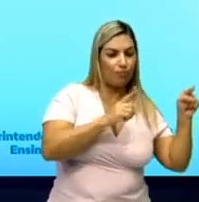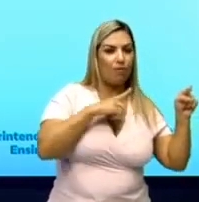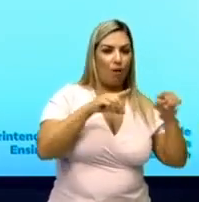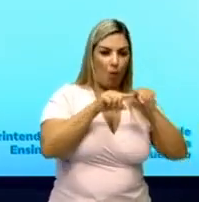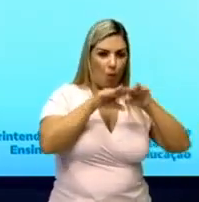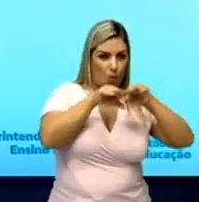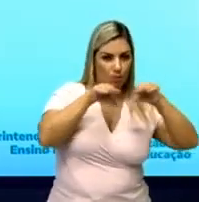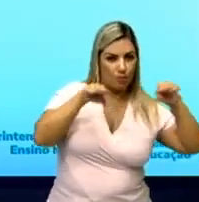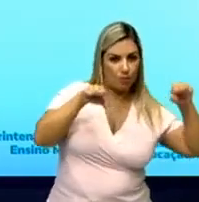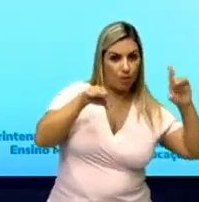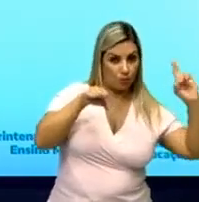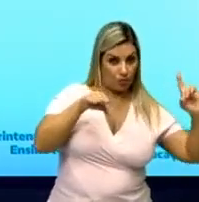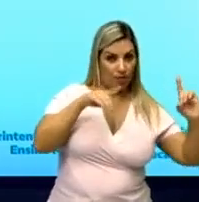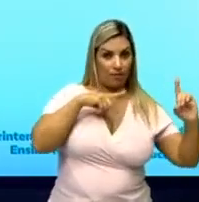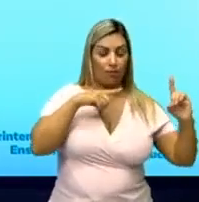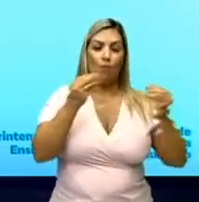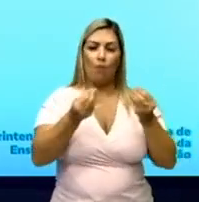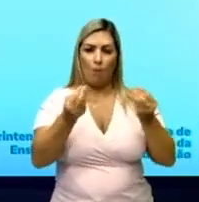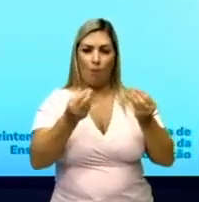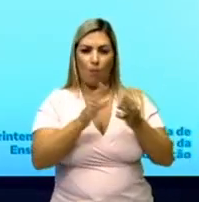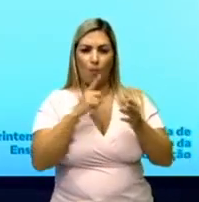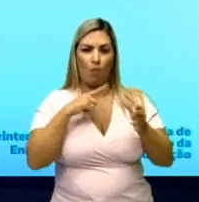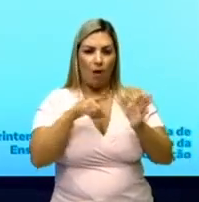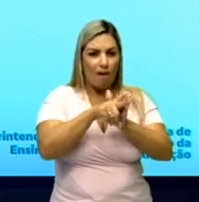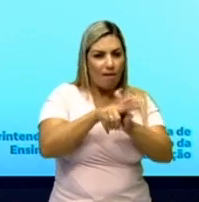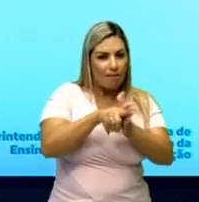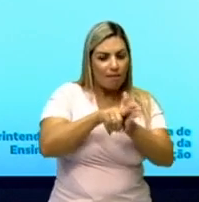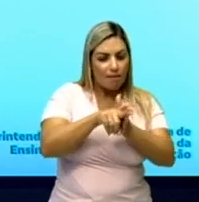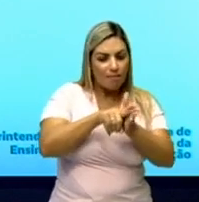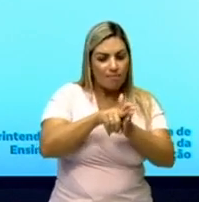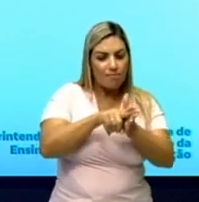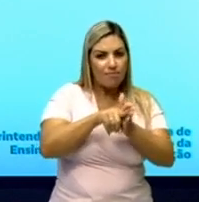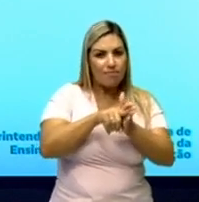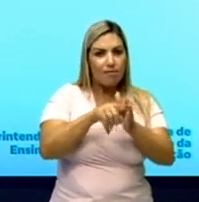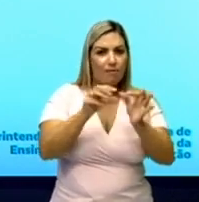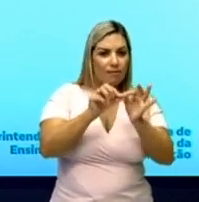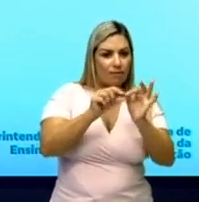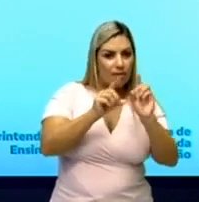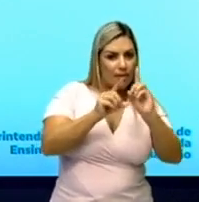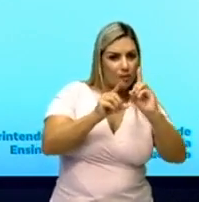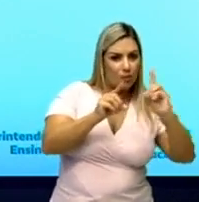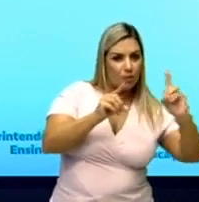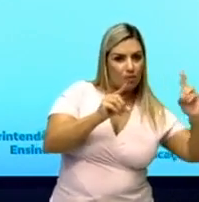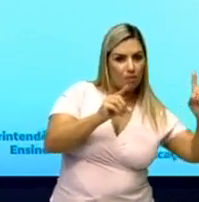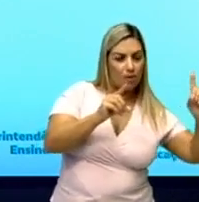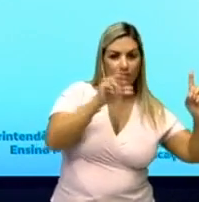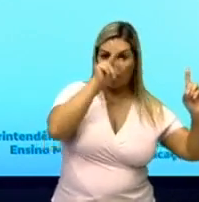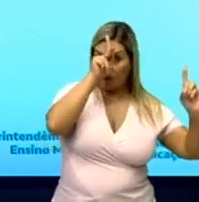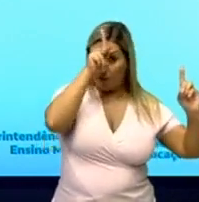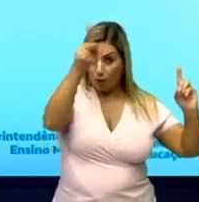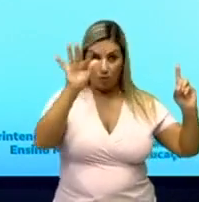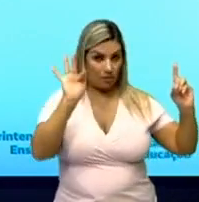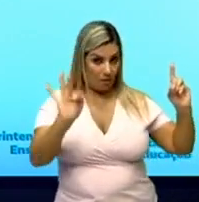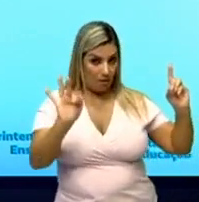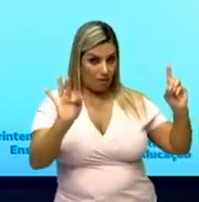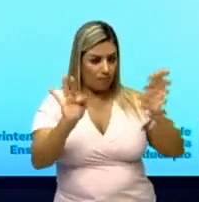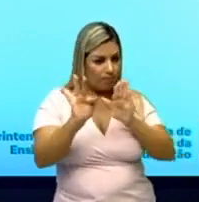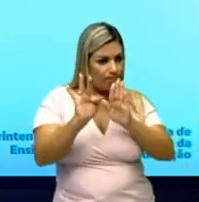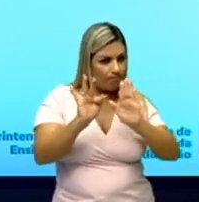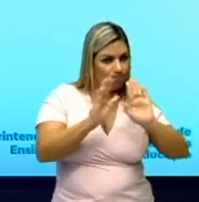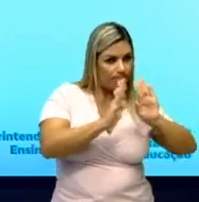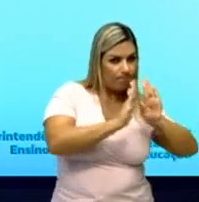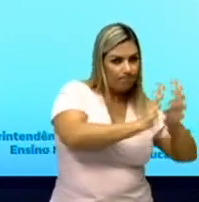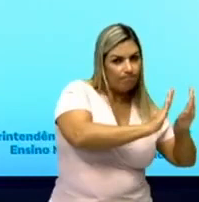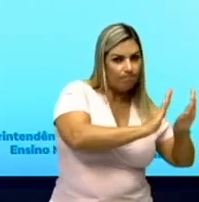horizontal para a direita. Quando você pega e analisa tanto o deslocamento quanto a força que é aplicada nesse